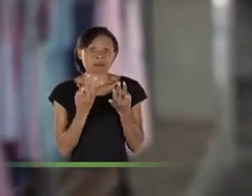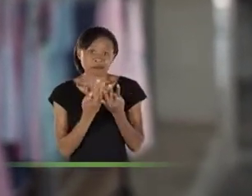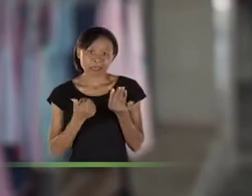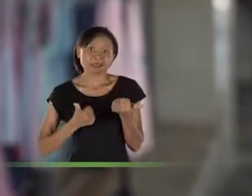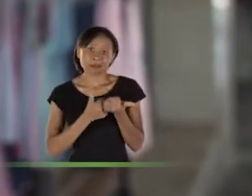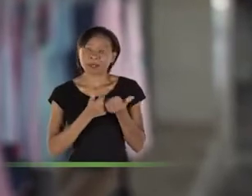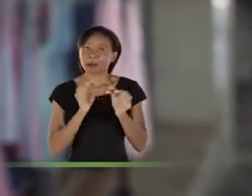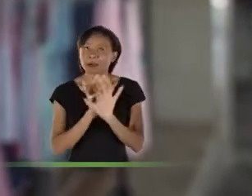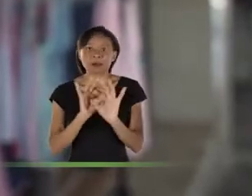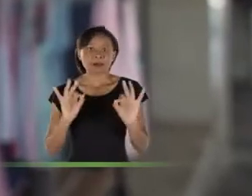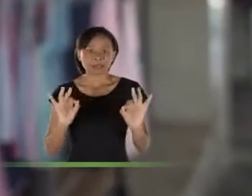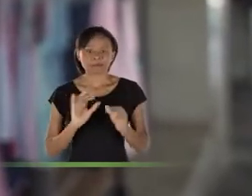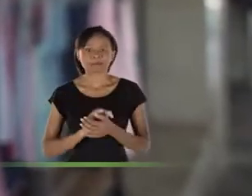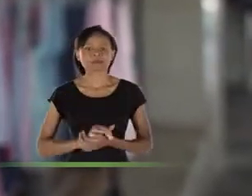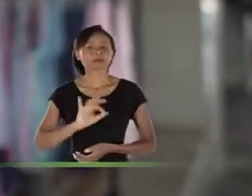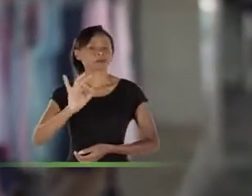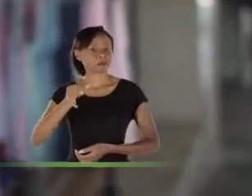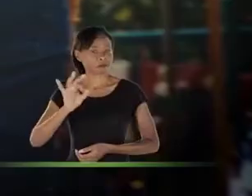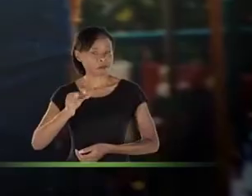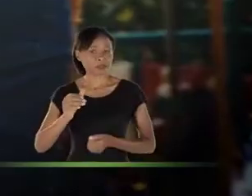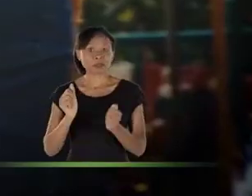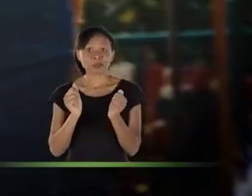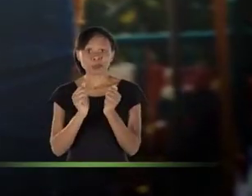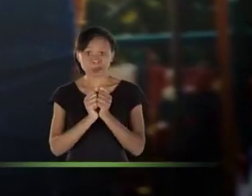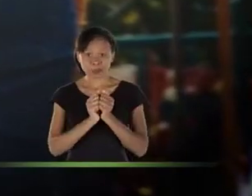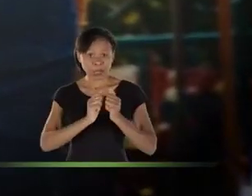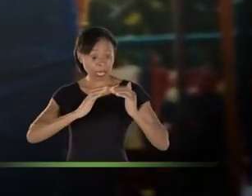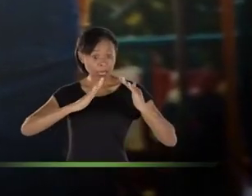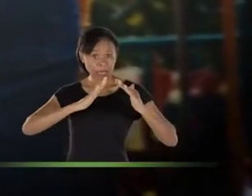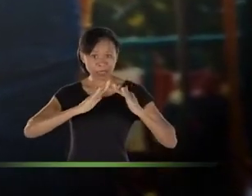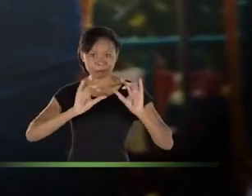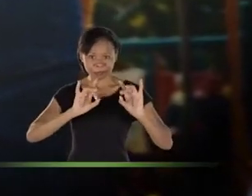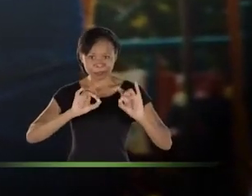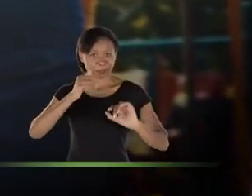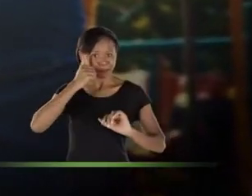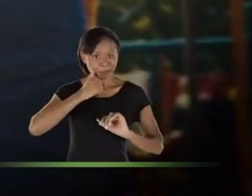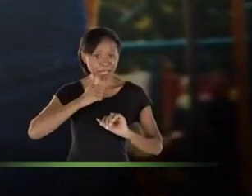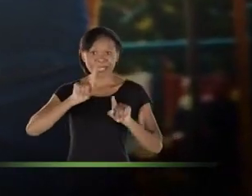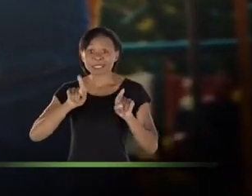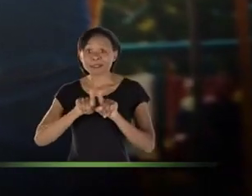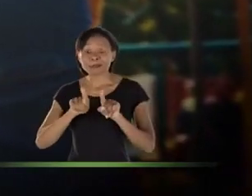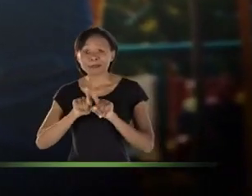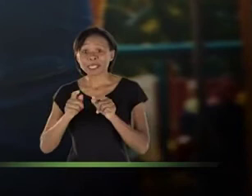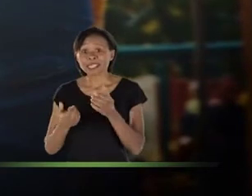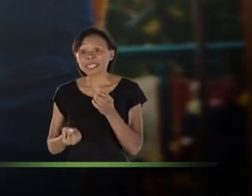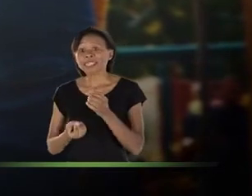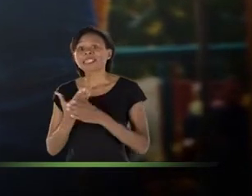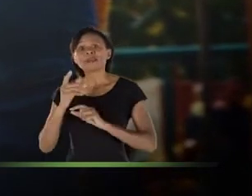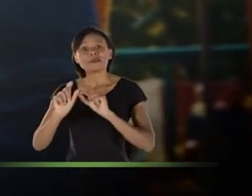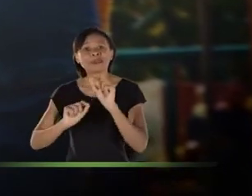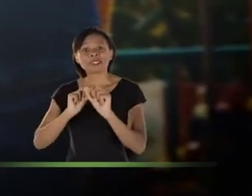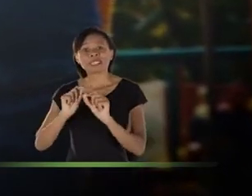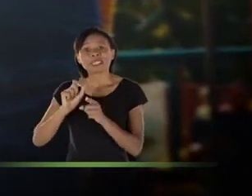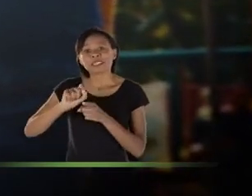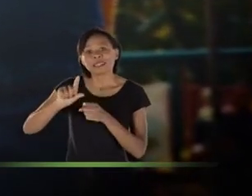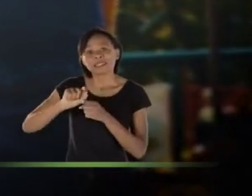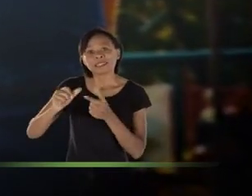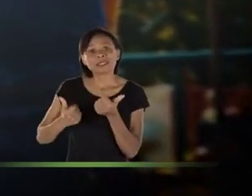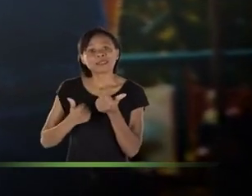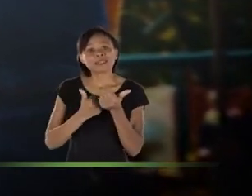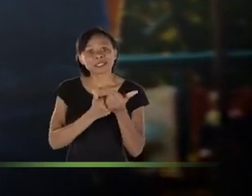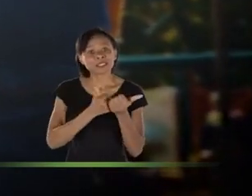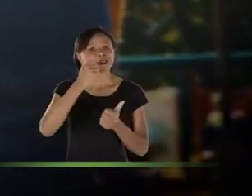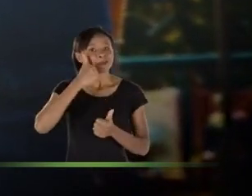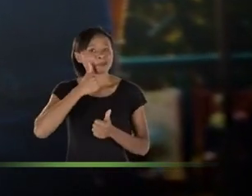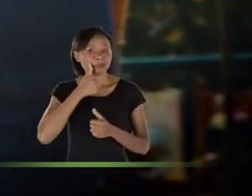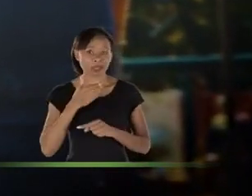e a família seria ótimo. É isso mesmo. Junto com a Casa da Mulher, o João Vitor vai criar o Auxílio Aluguel para a